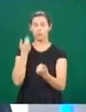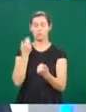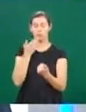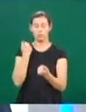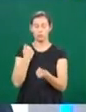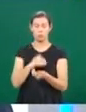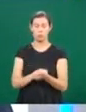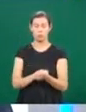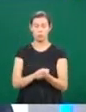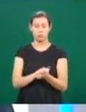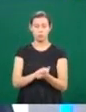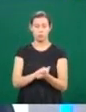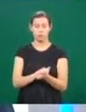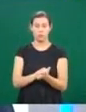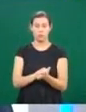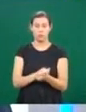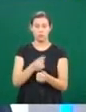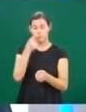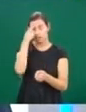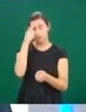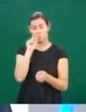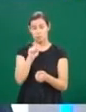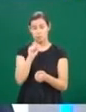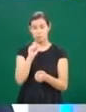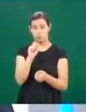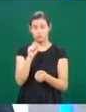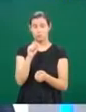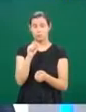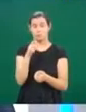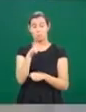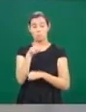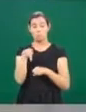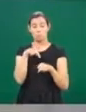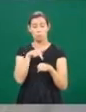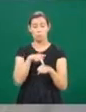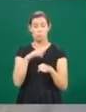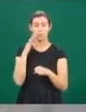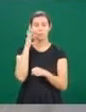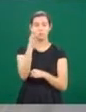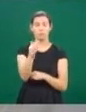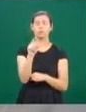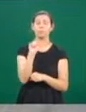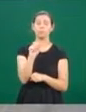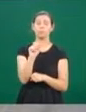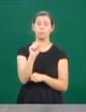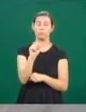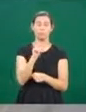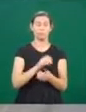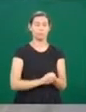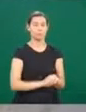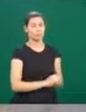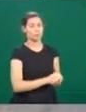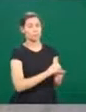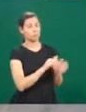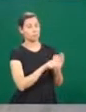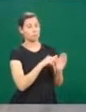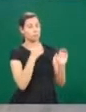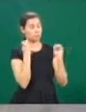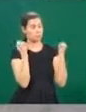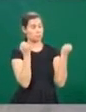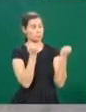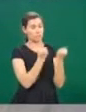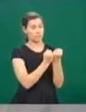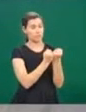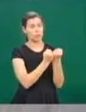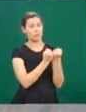debatendo que país que a gente quer formar pelos próximos anos. E nesse primeiro seminário, as atividades são quase todas